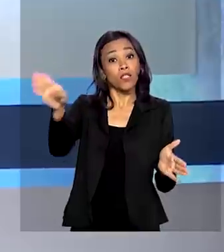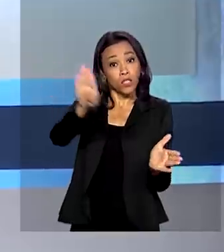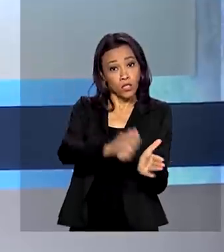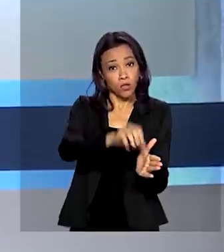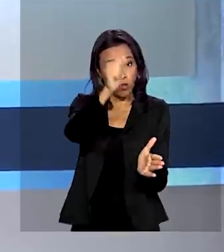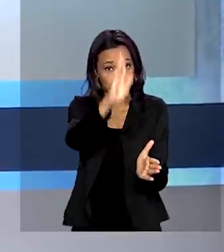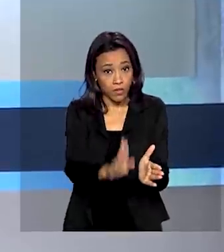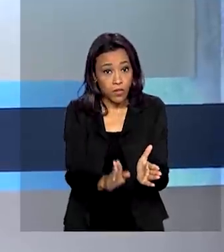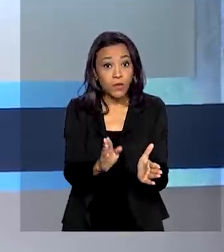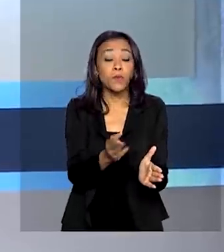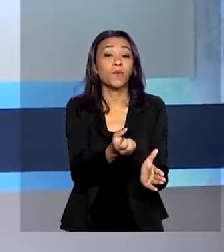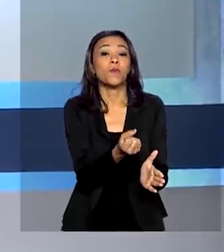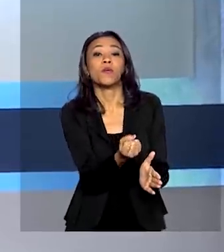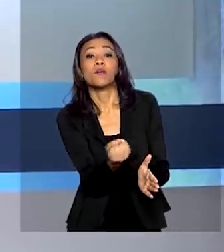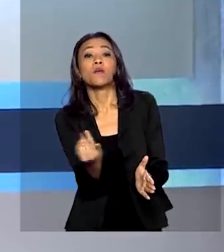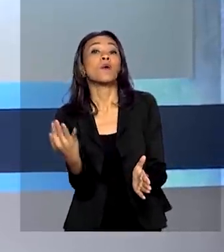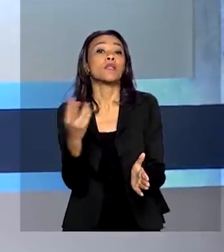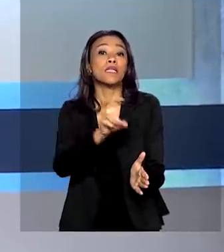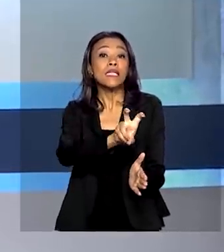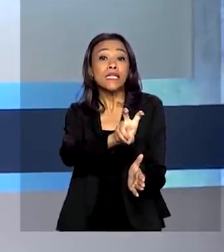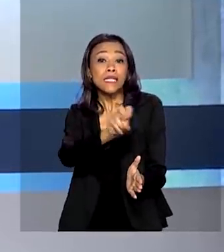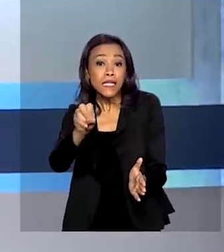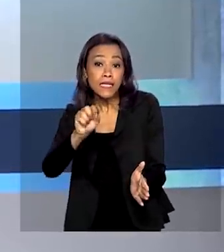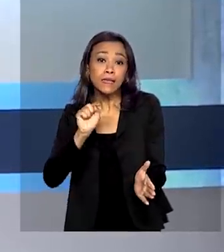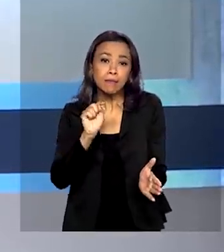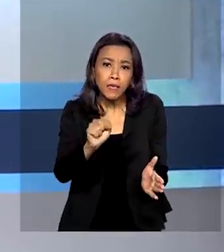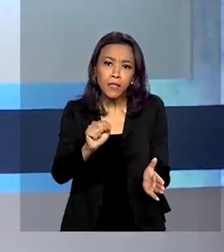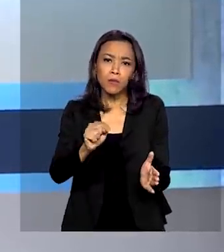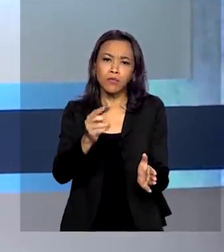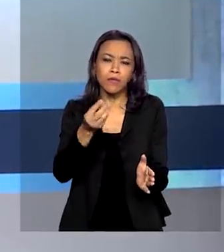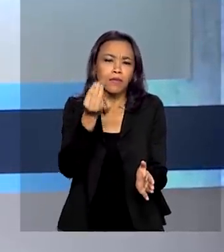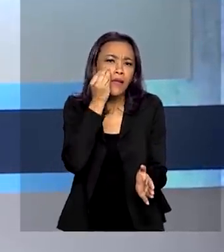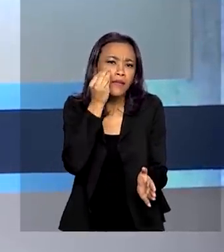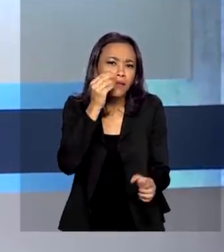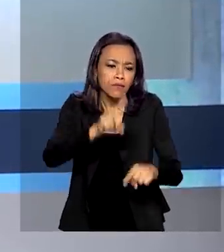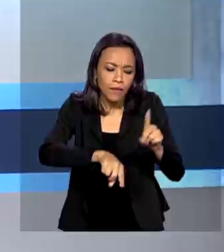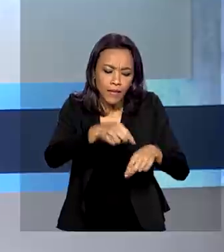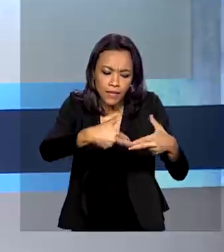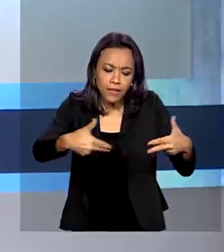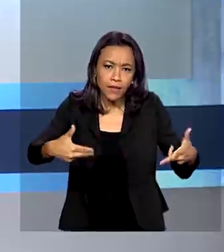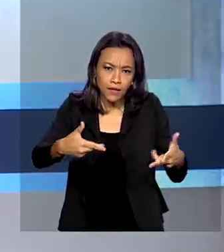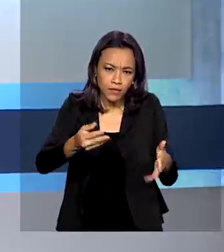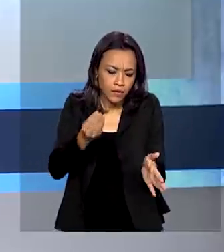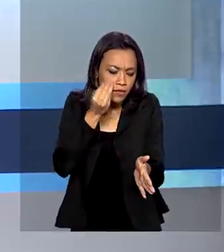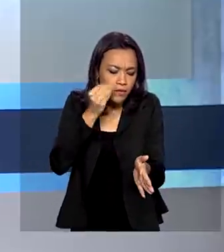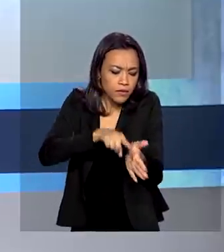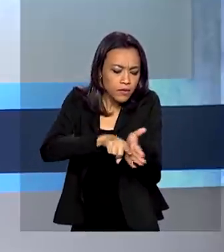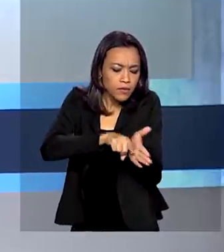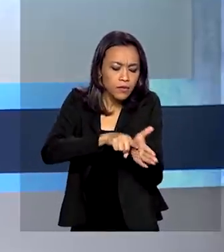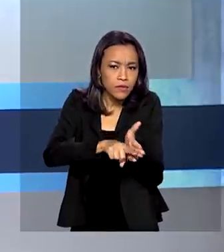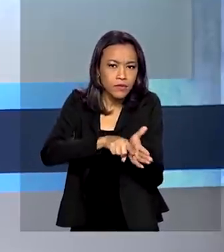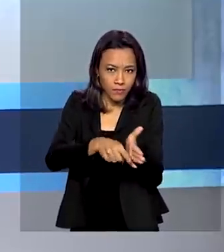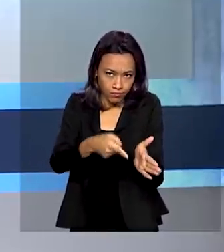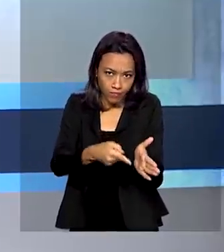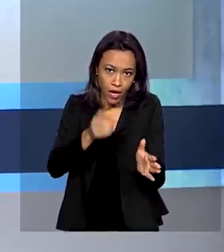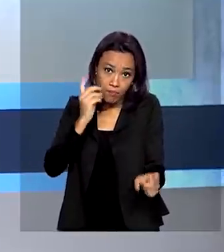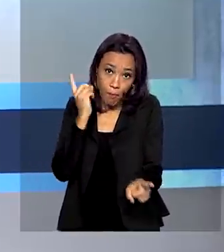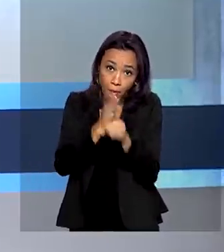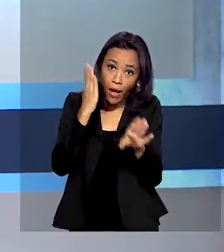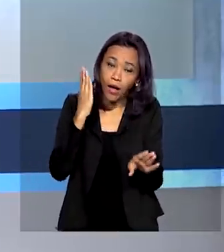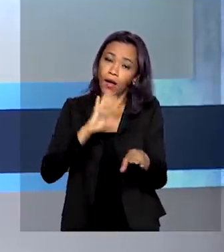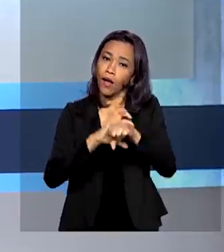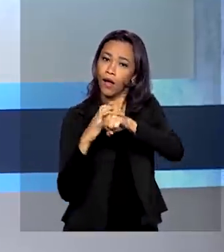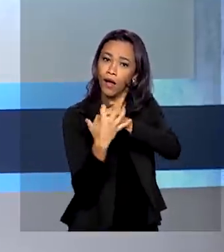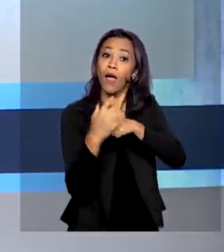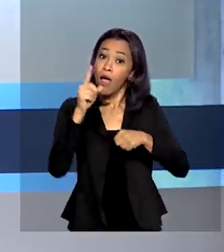500 mil unidades de testes rápidos para diagnosticar o coronavírus. Os testes serão usados em profissionais de saúde